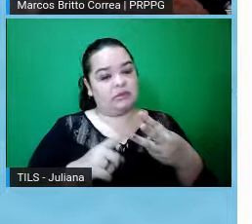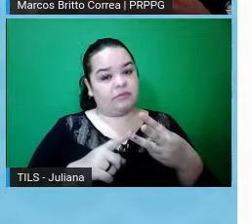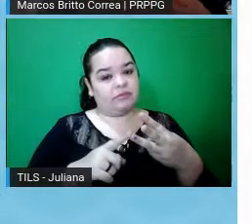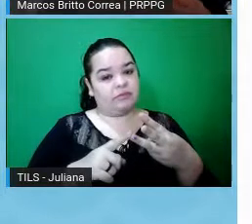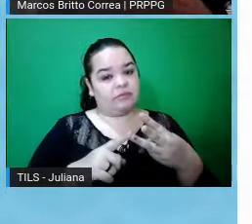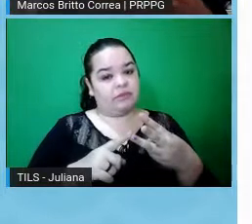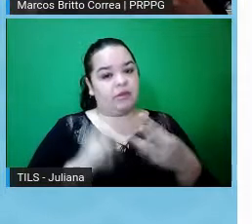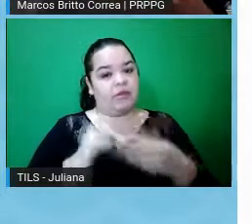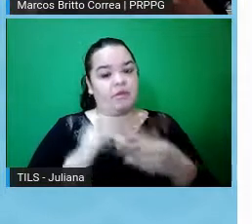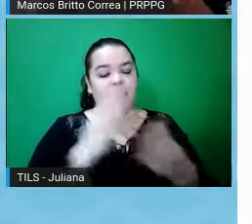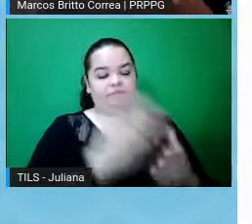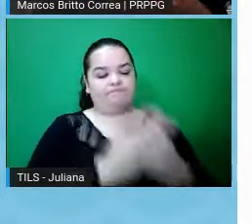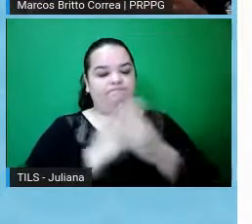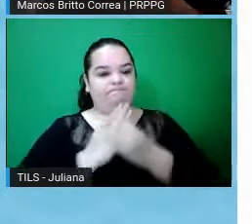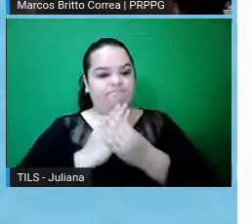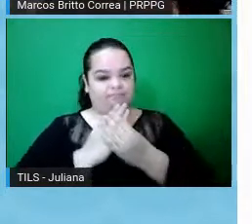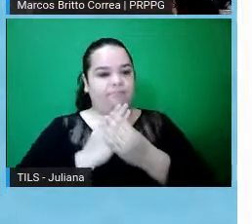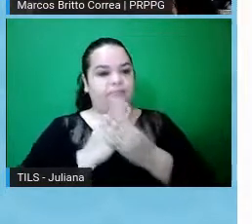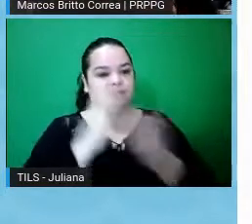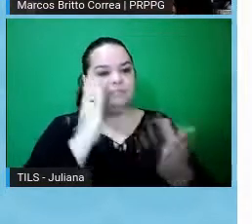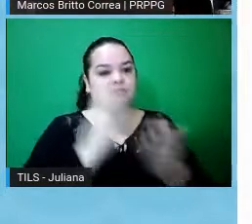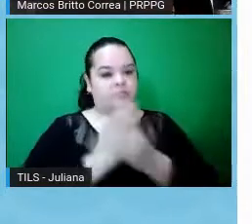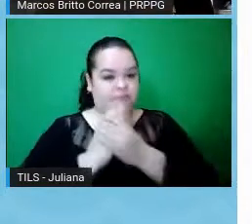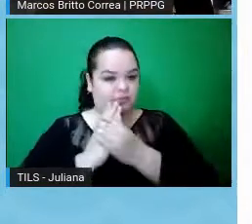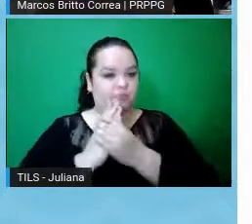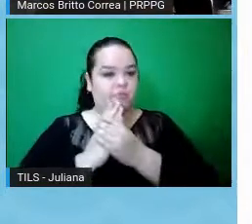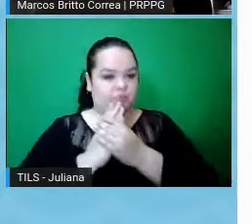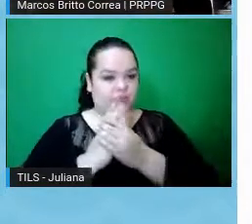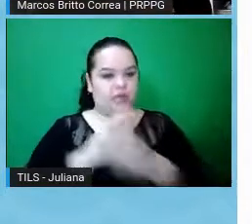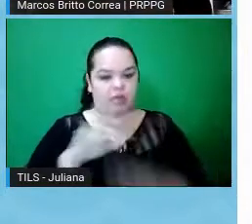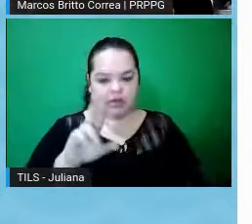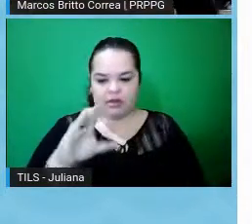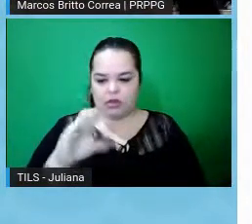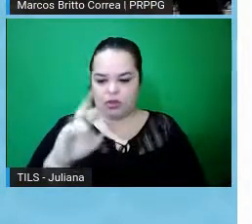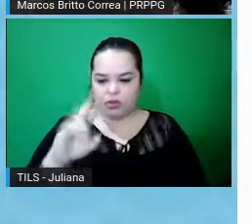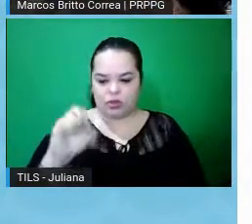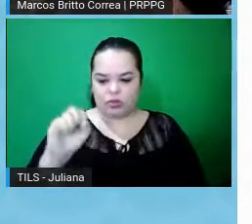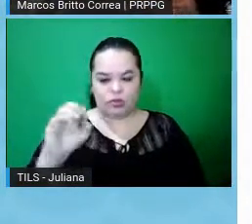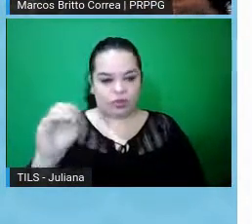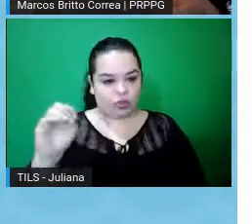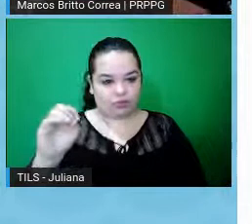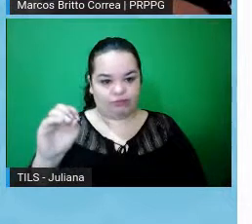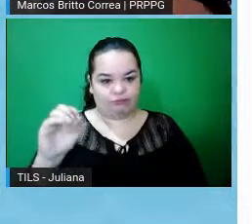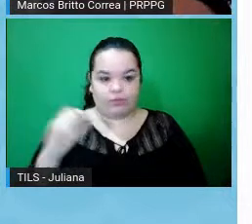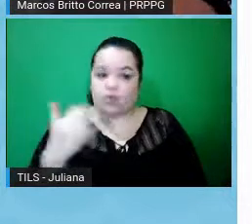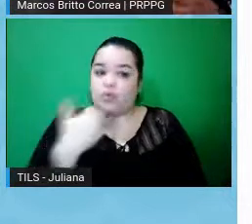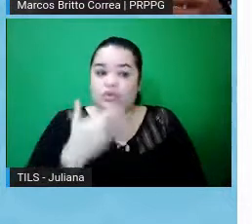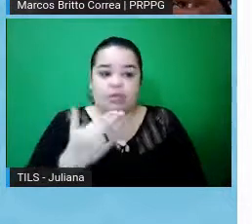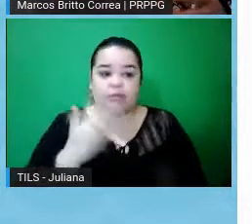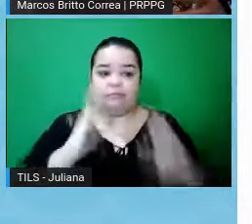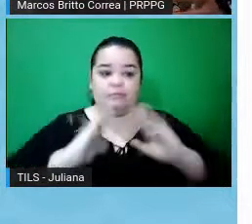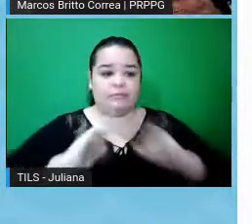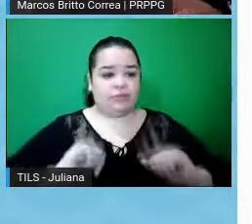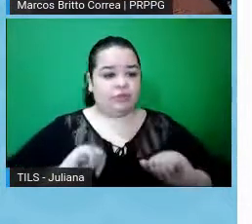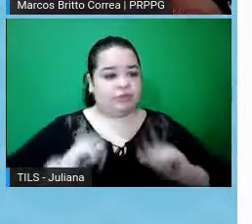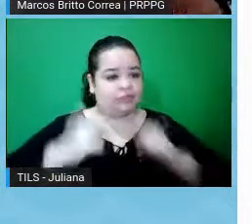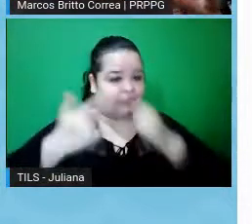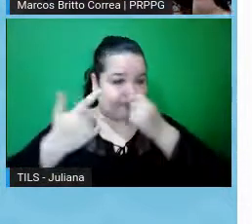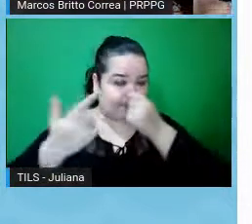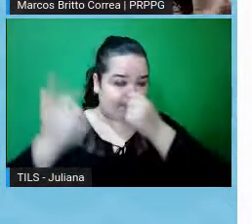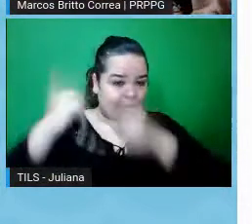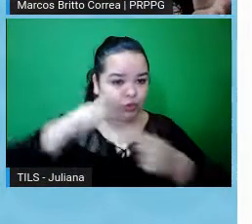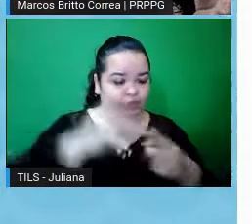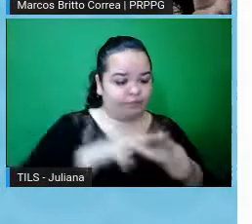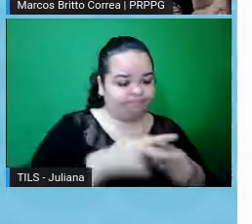recurso ao comitê, mas, em geral, quando ele é não aprovado, não tem mais volta, tá. Quando o projeto, ele precisa de